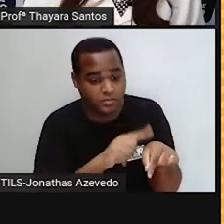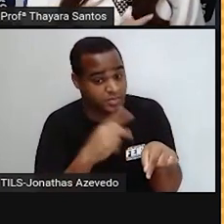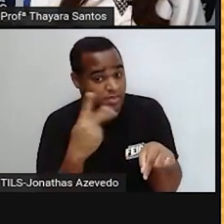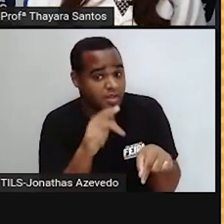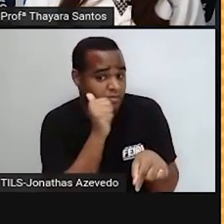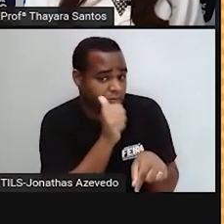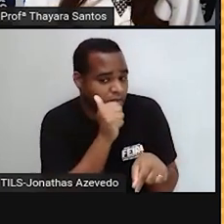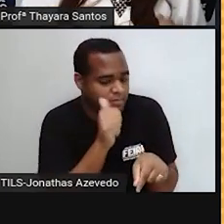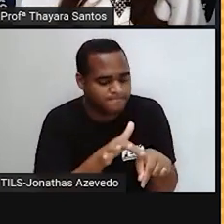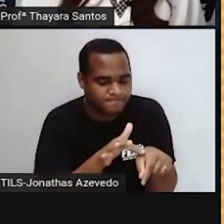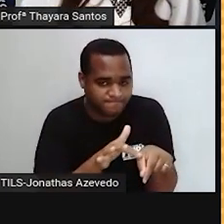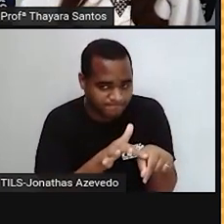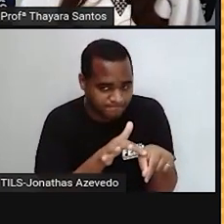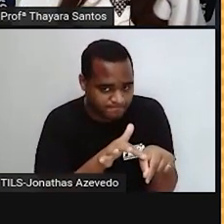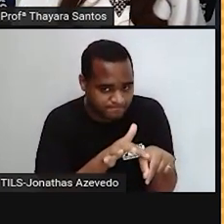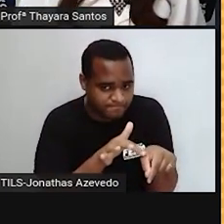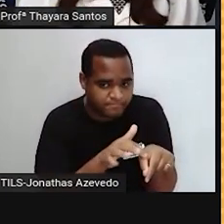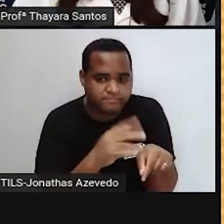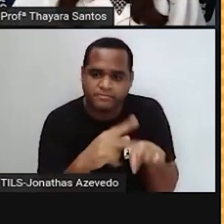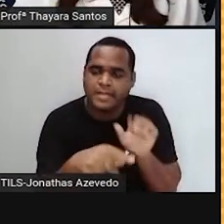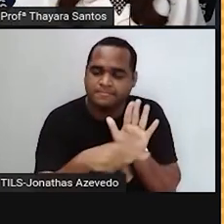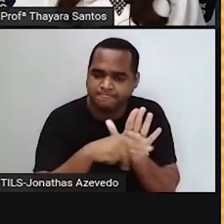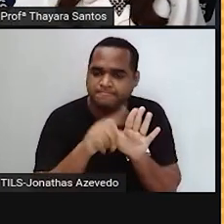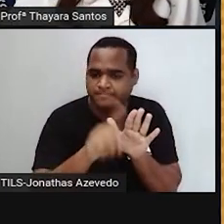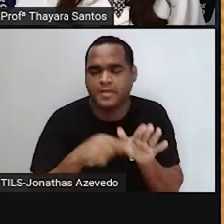sexual feminino. Essa é a função dele.